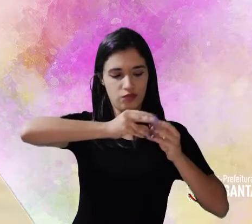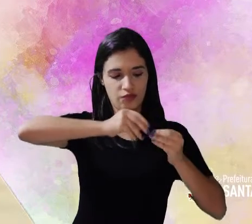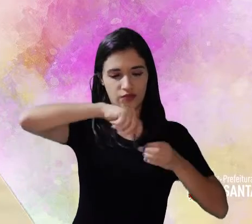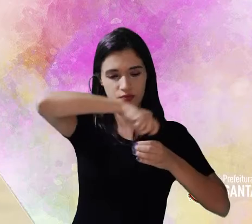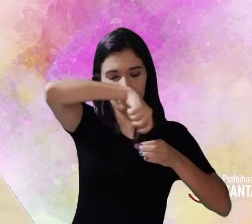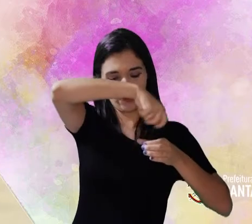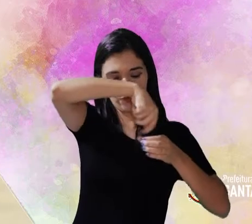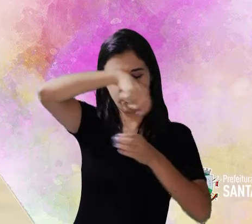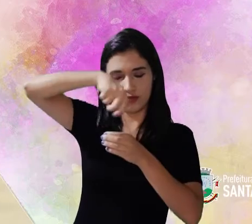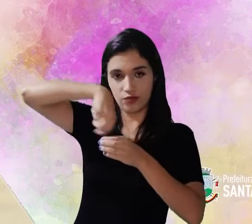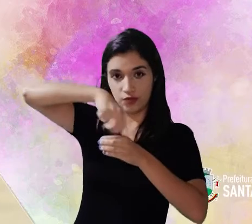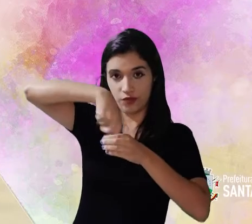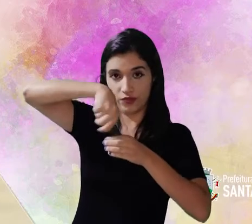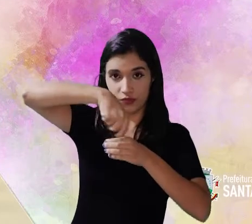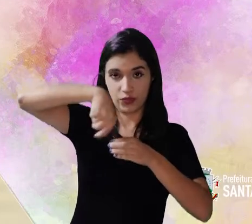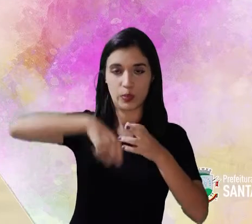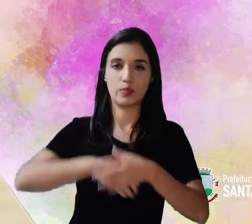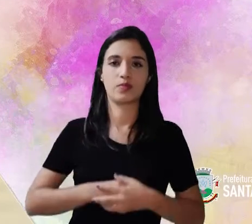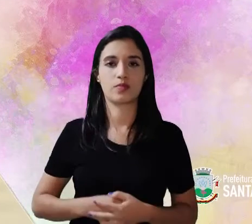misturando.